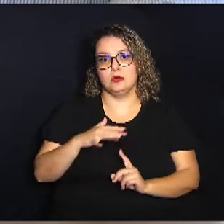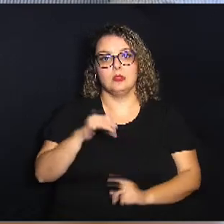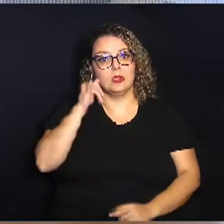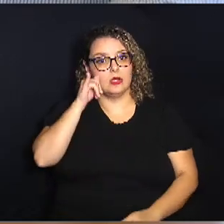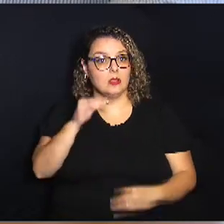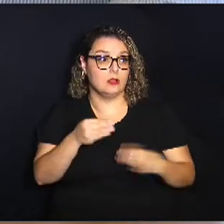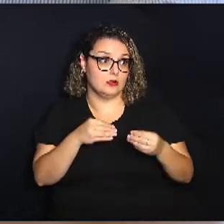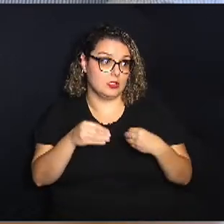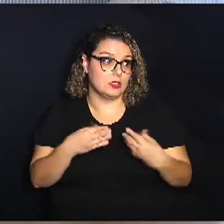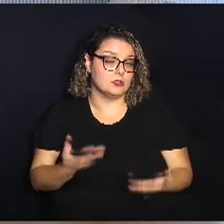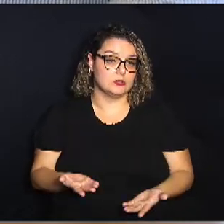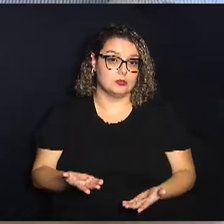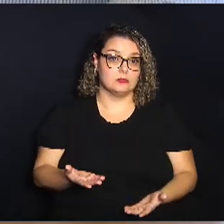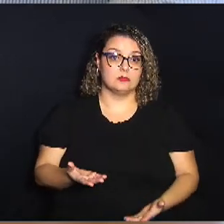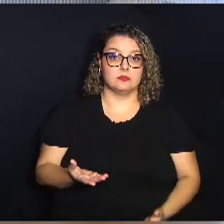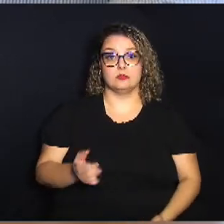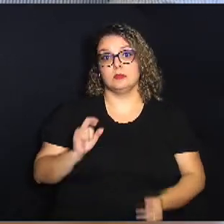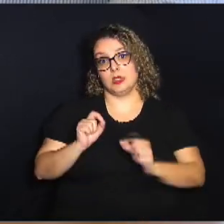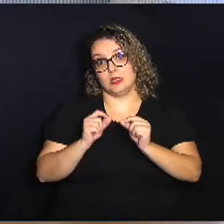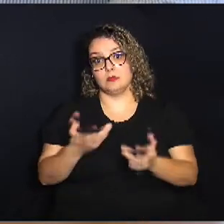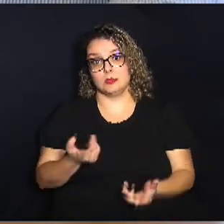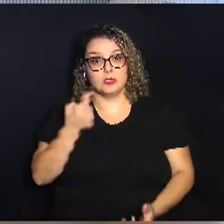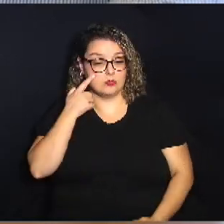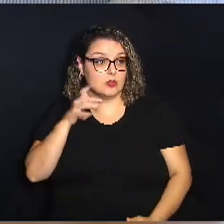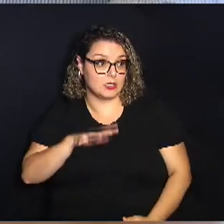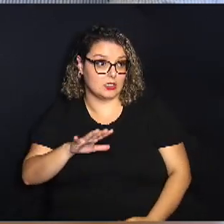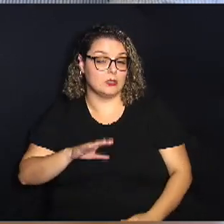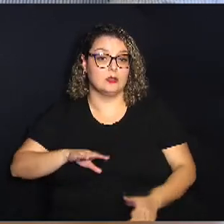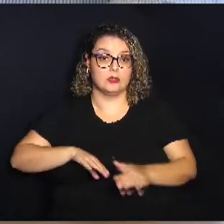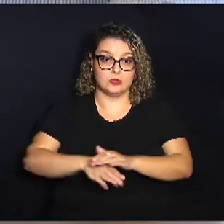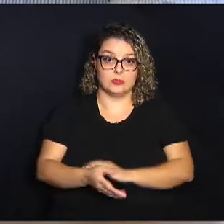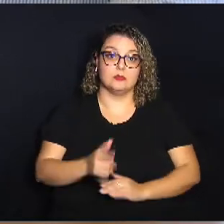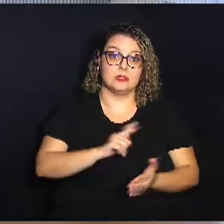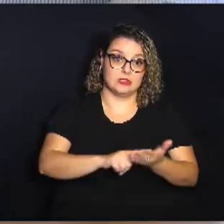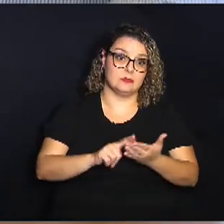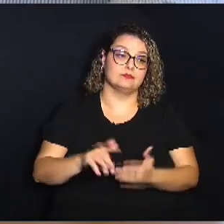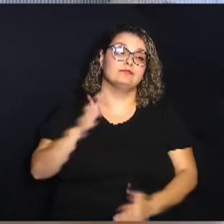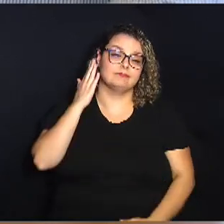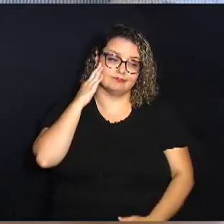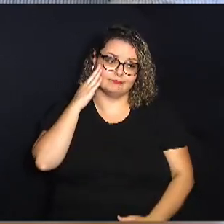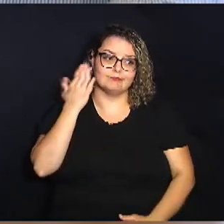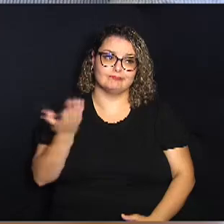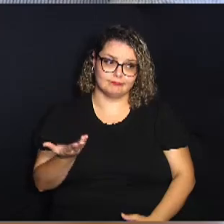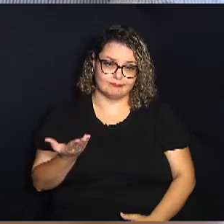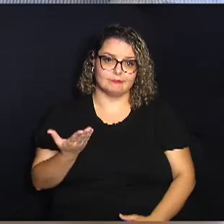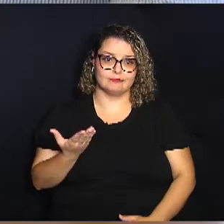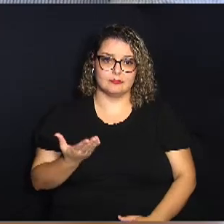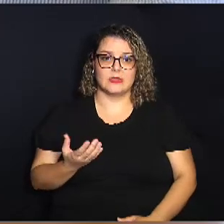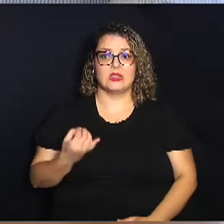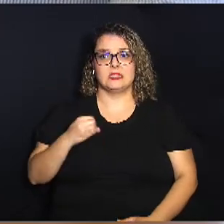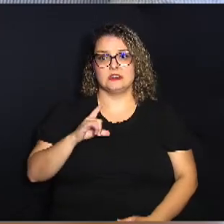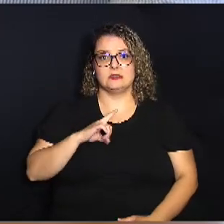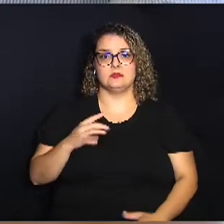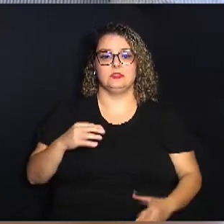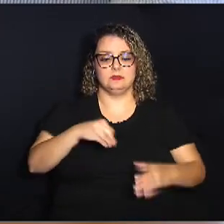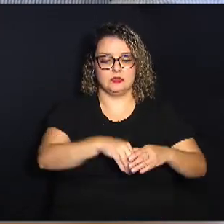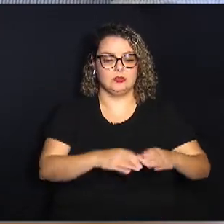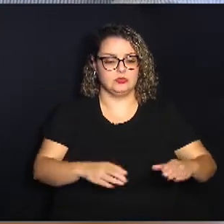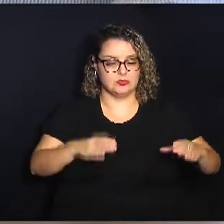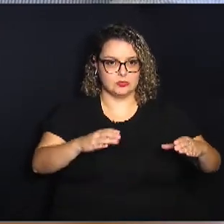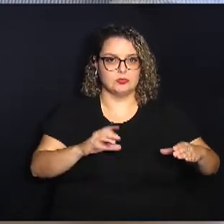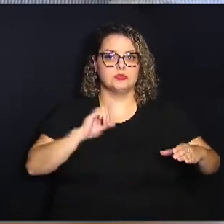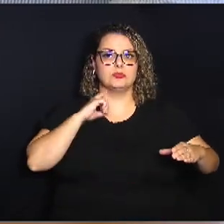plásticos né mas que quem em geral acostuma limpar a festa depois sabe se você tem alguma coisa que você pode juntar coloca no cesto